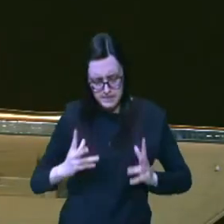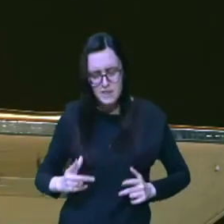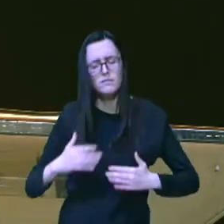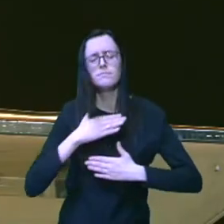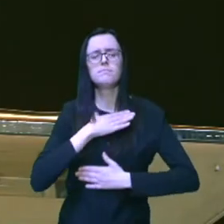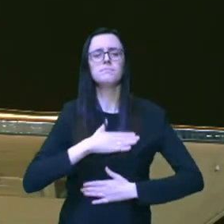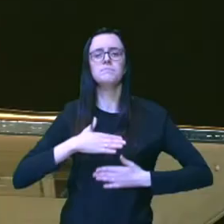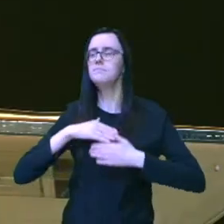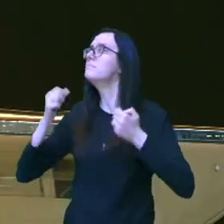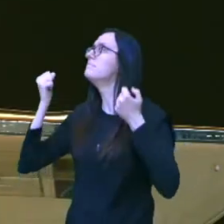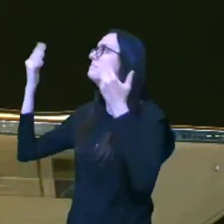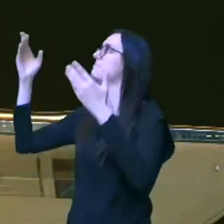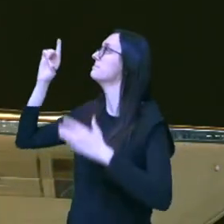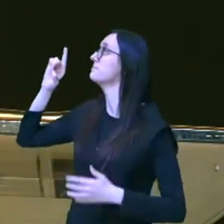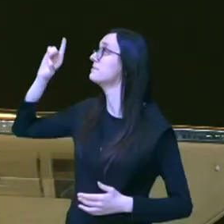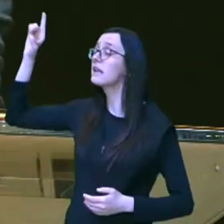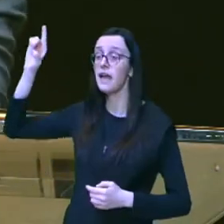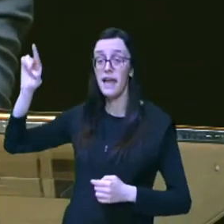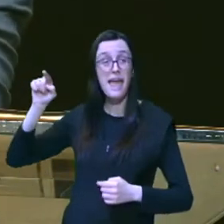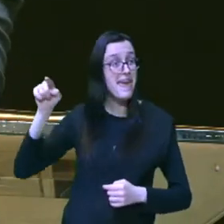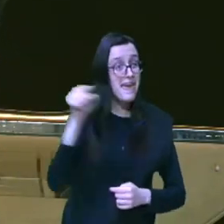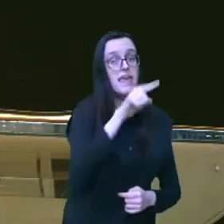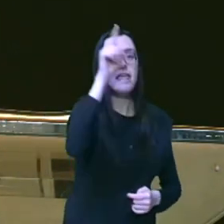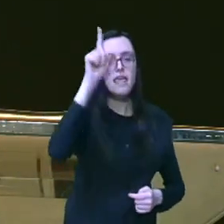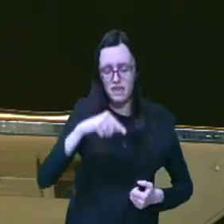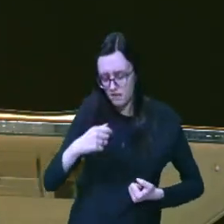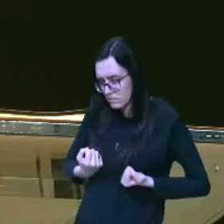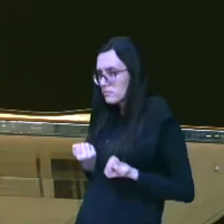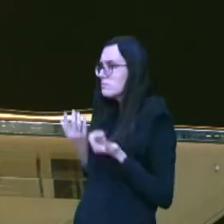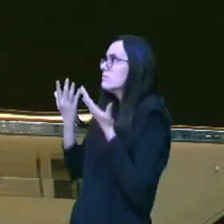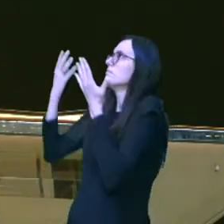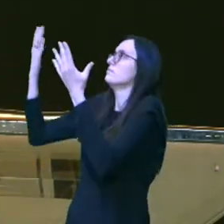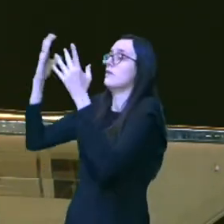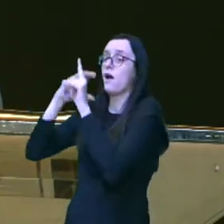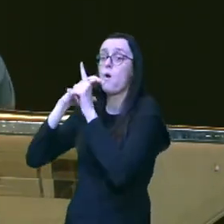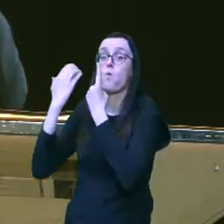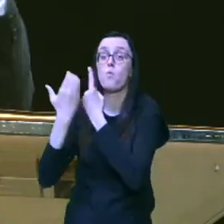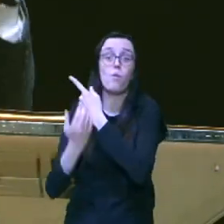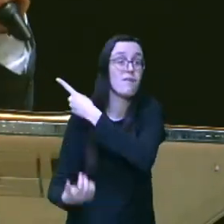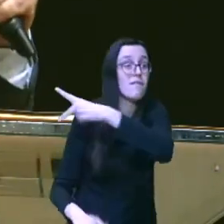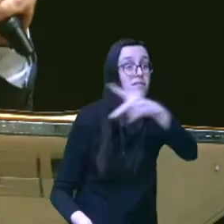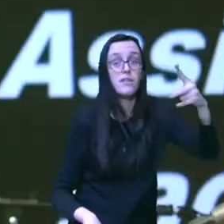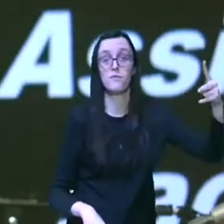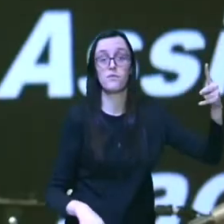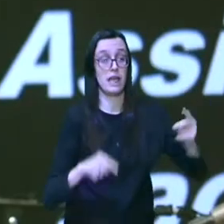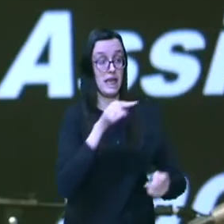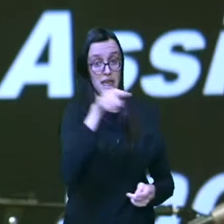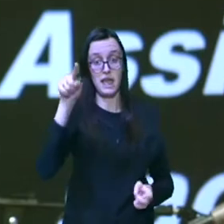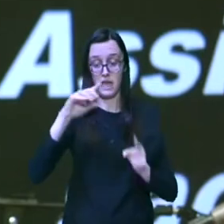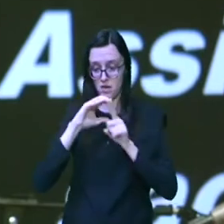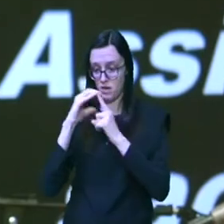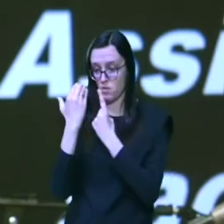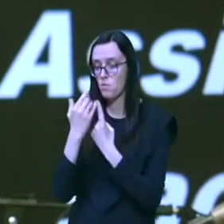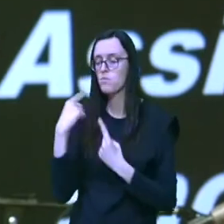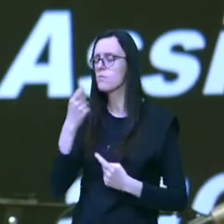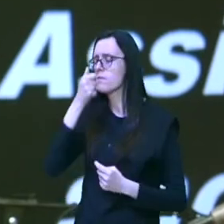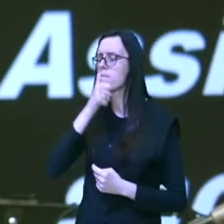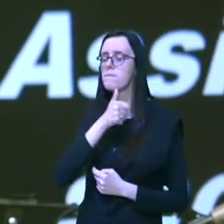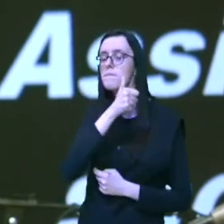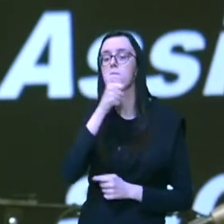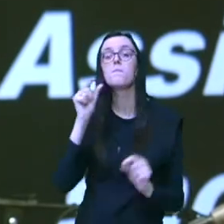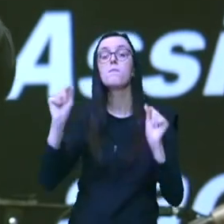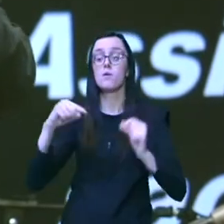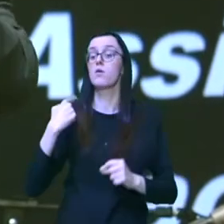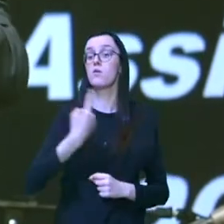agradável a Deus este é o culto racional de vocês e este é o sacrifício que nós fazemos quando a